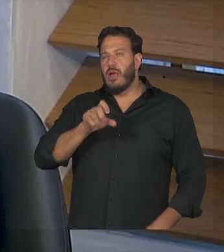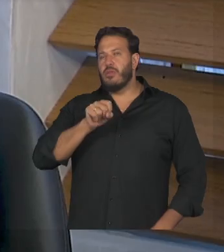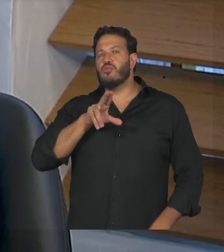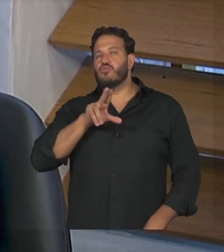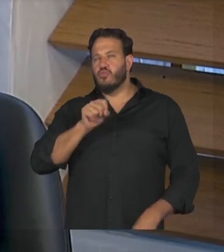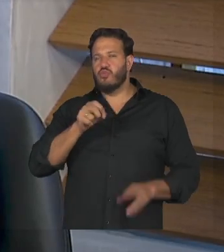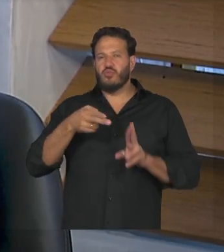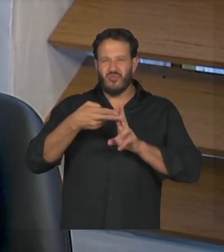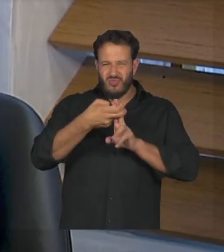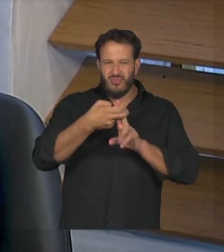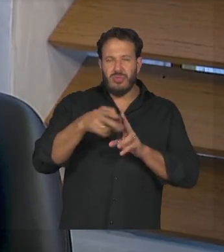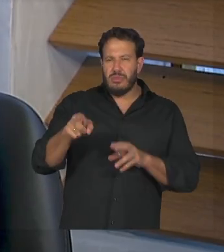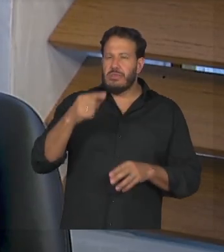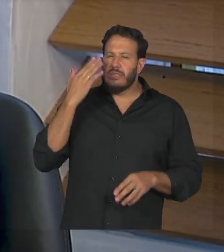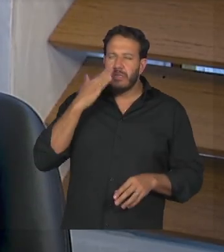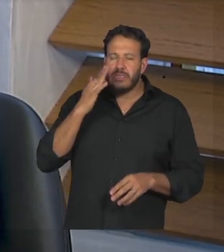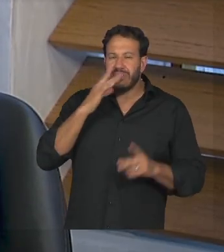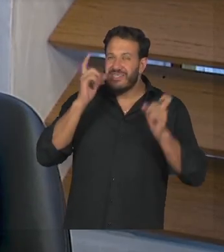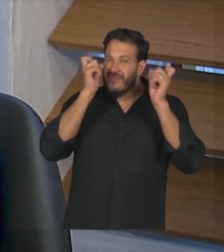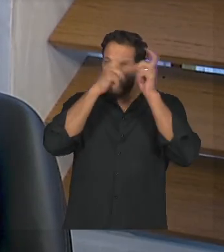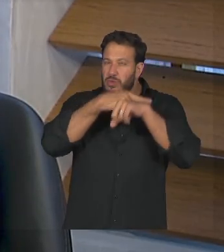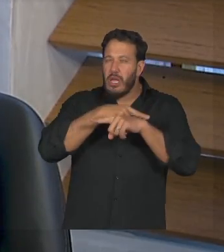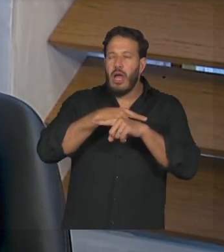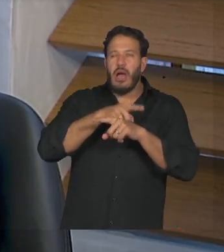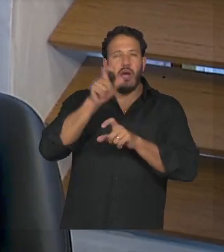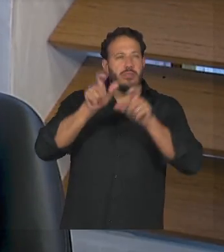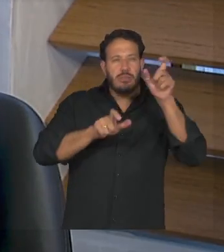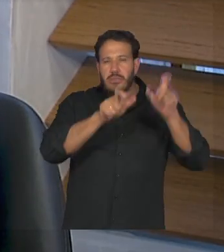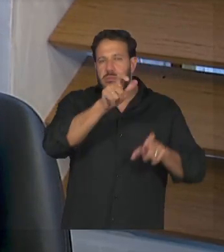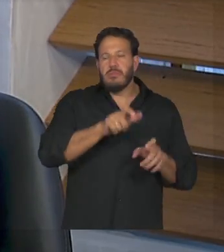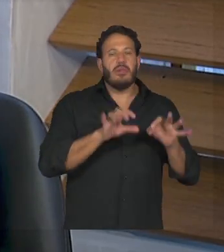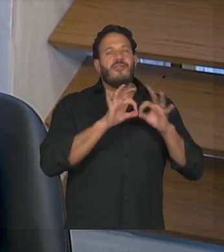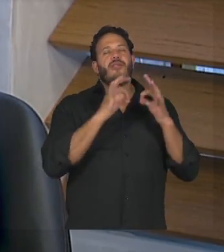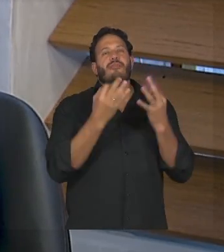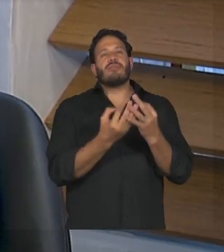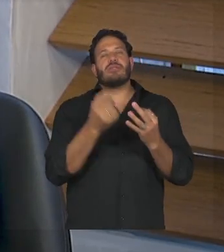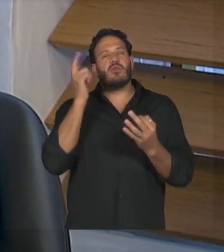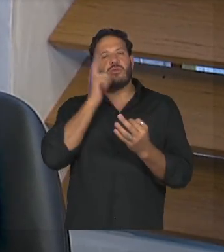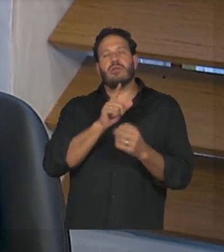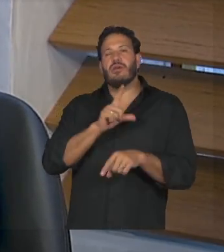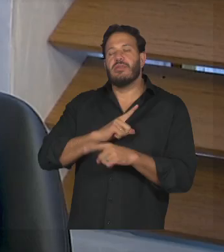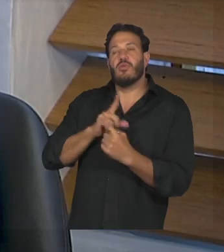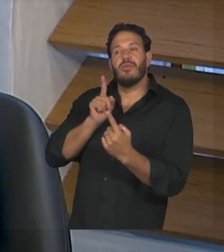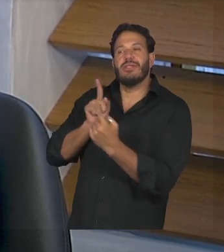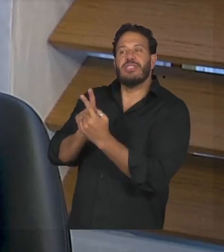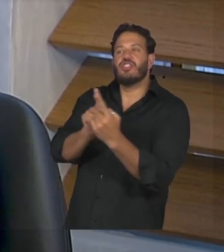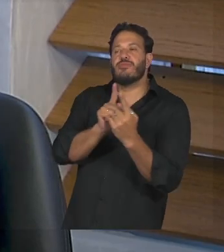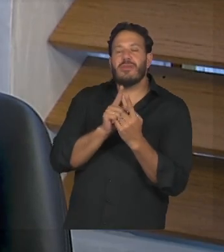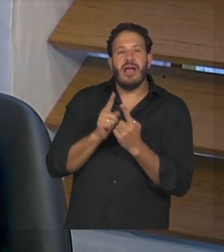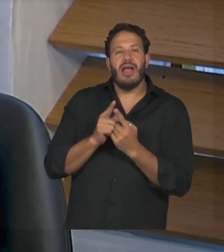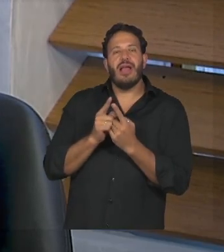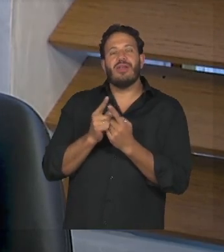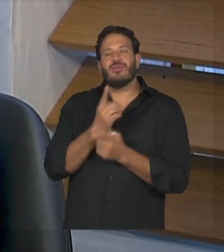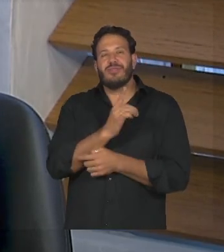que as mães têm em chegar a um atendimento adequado